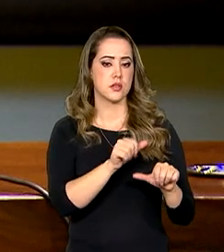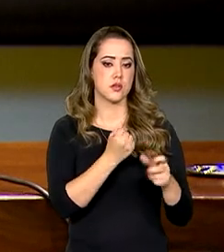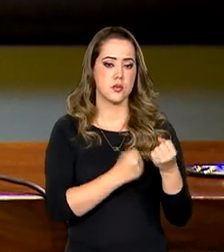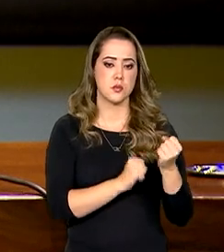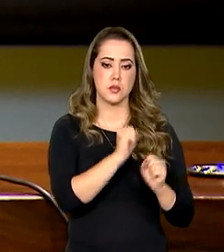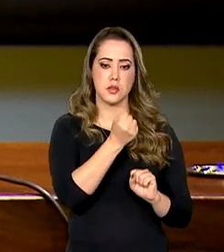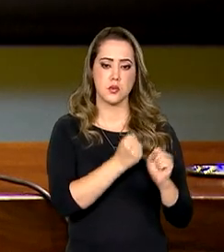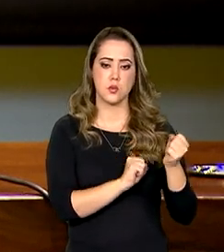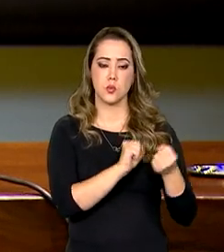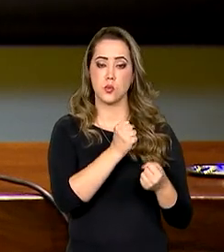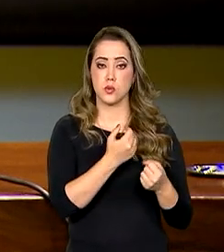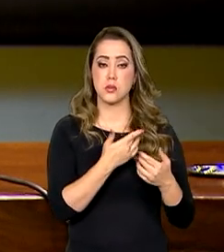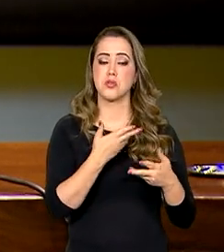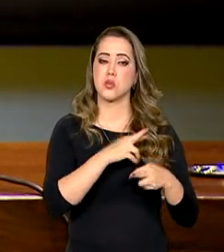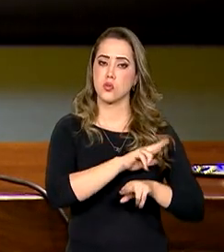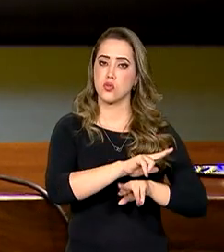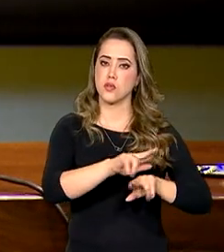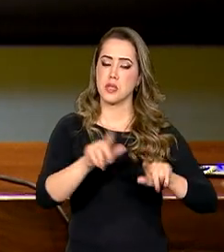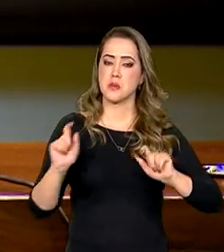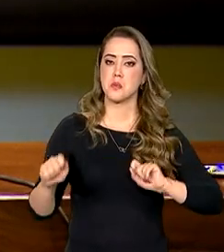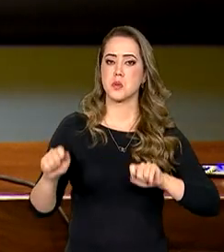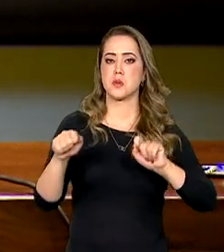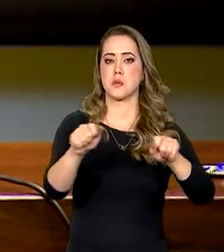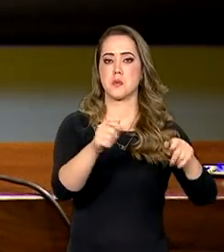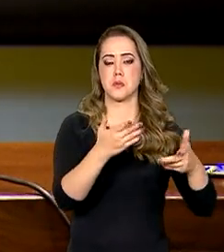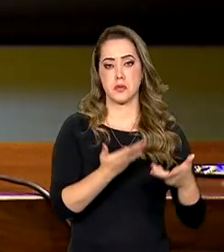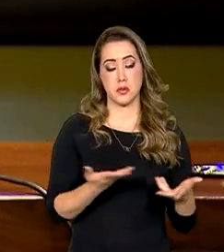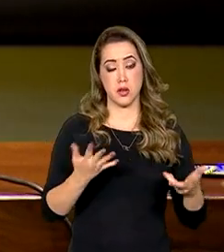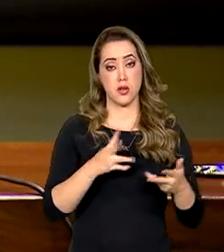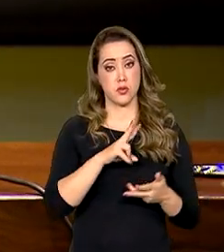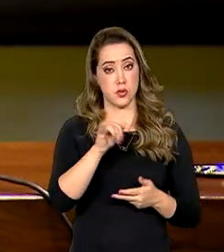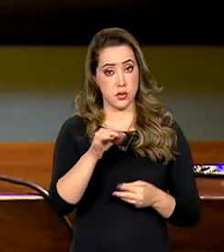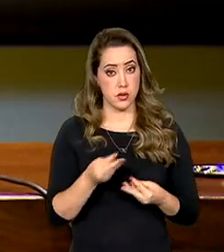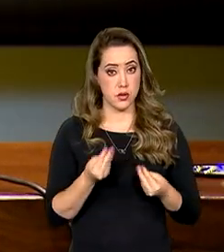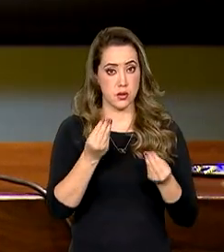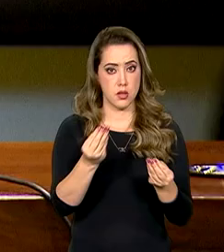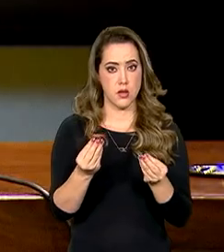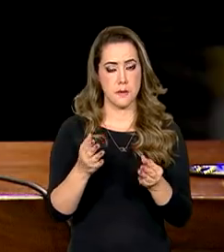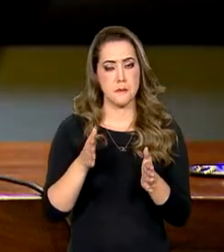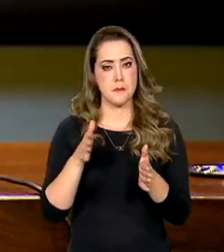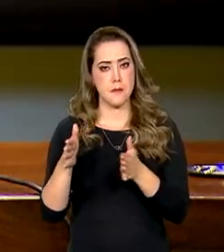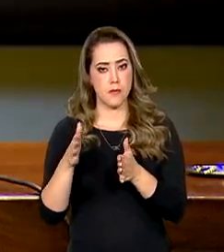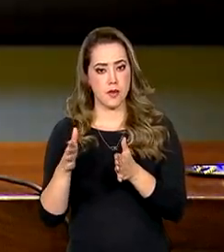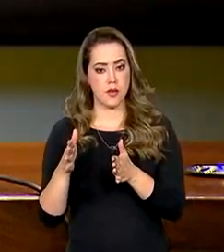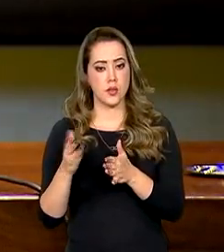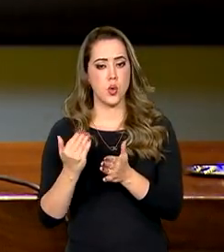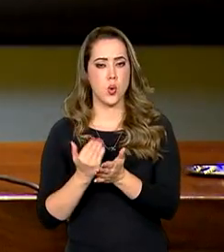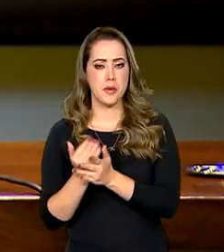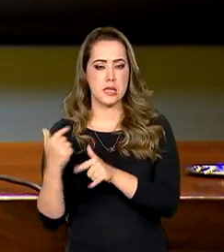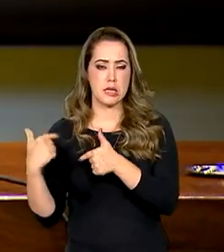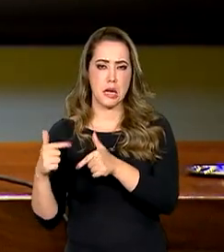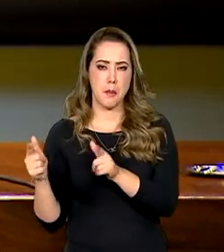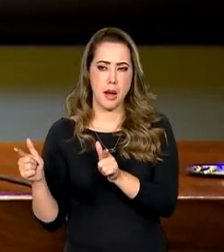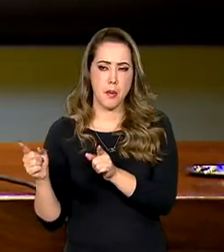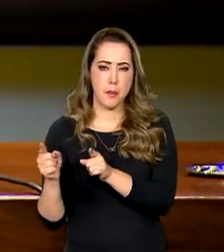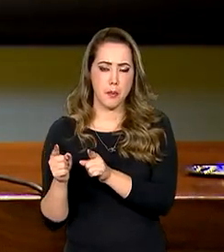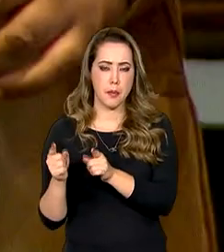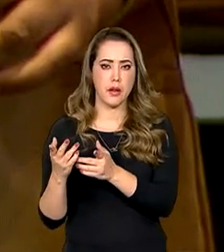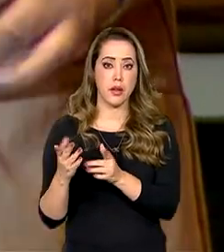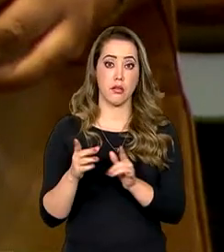indústria com a sua diversidade, que vai das pequenas iniciativas às grandes